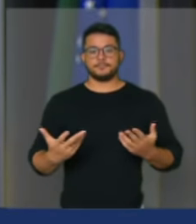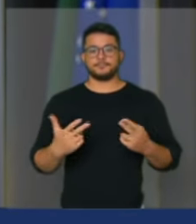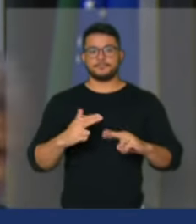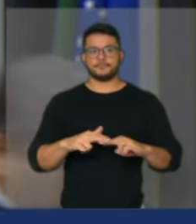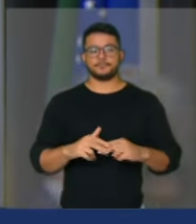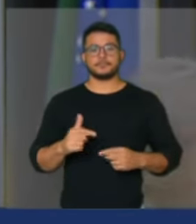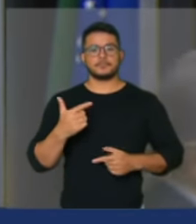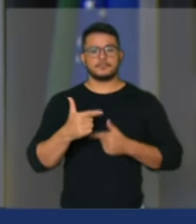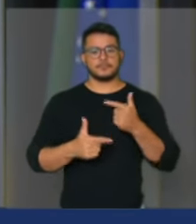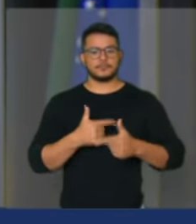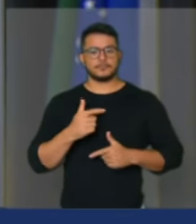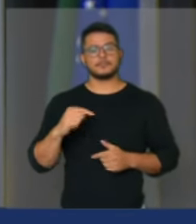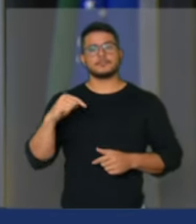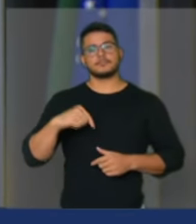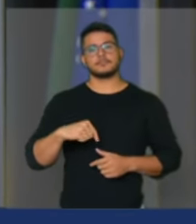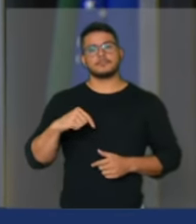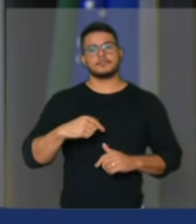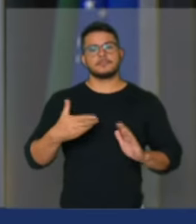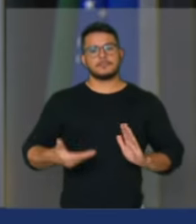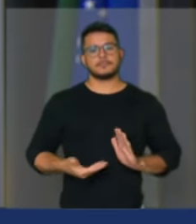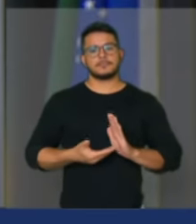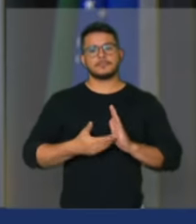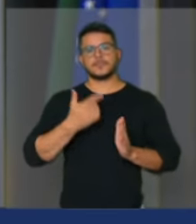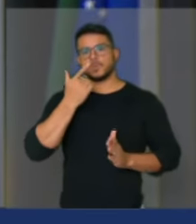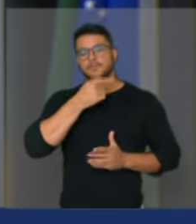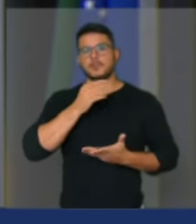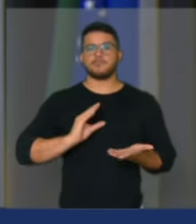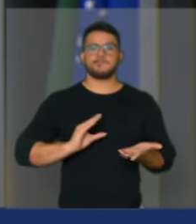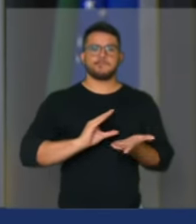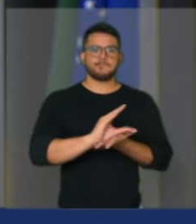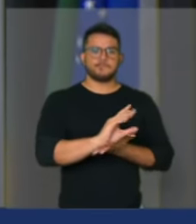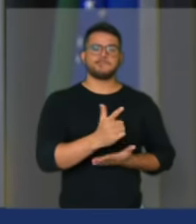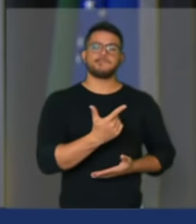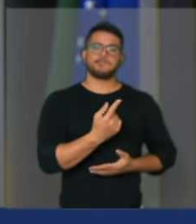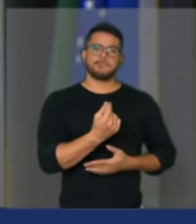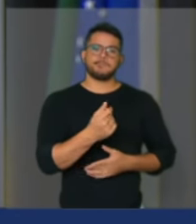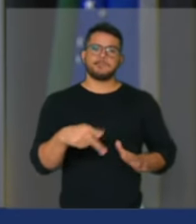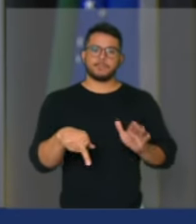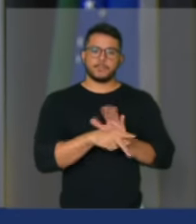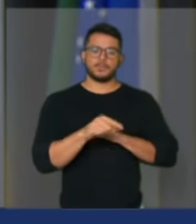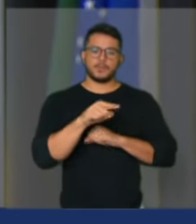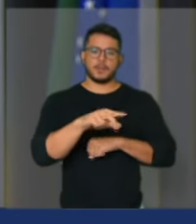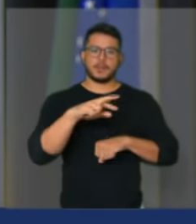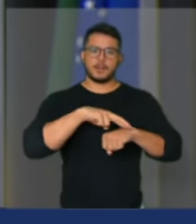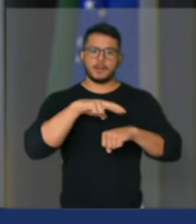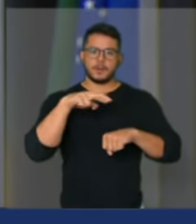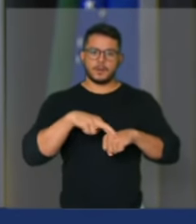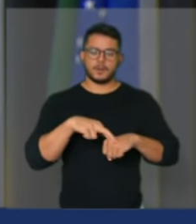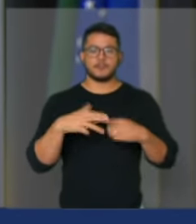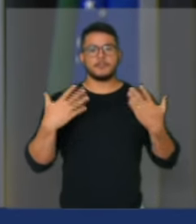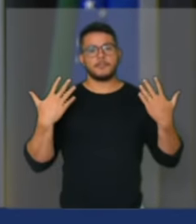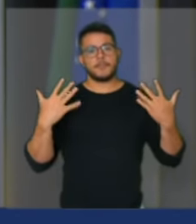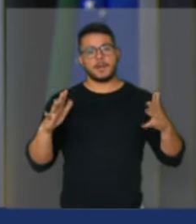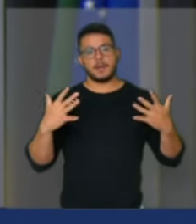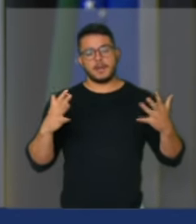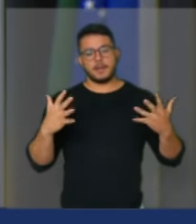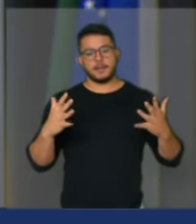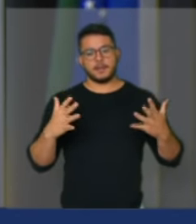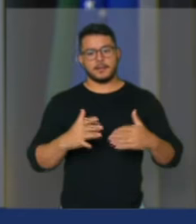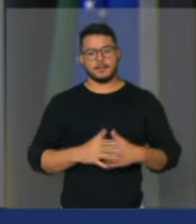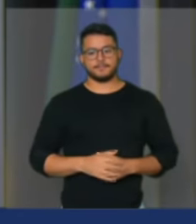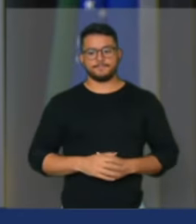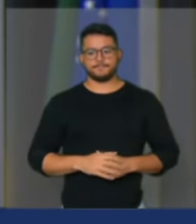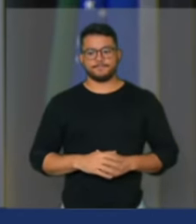conseguimos enviar muitos recursos para o nosso estado poder se desenvolver então quero parabenizar aqui seu presidente o nosso querido estado de